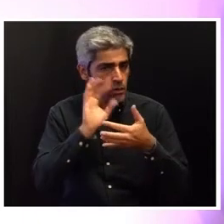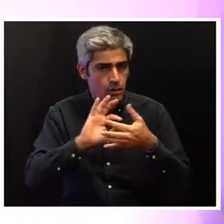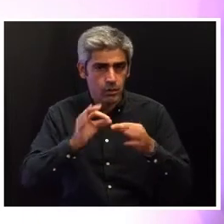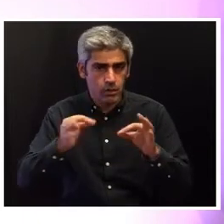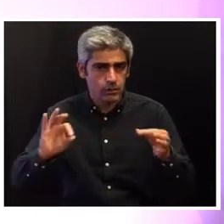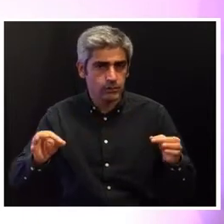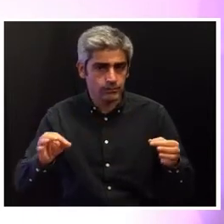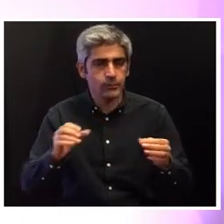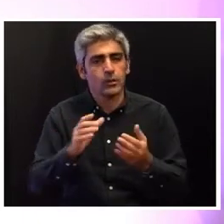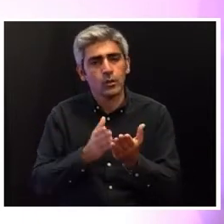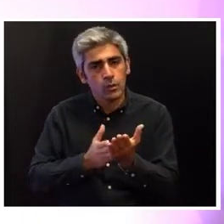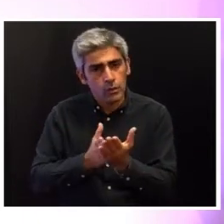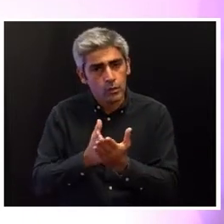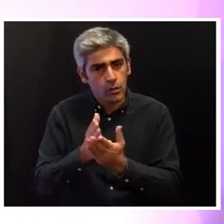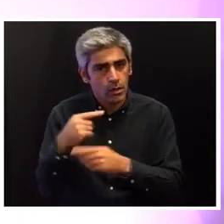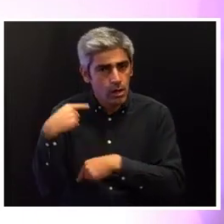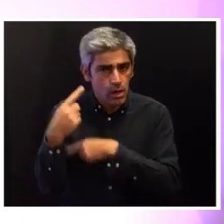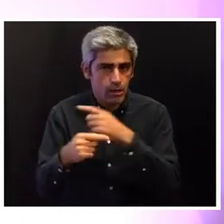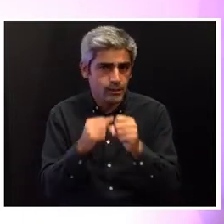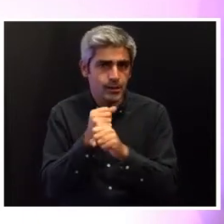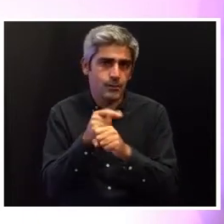continuidade da ação.